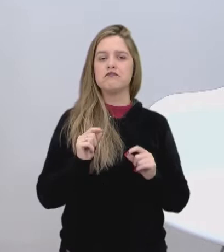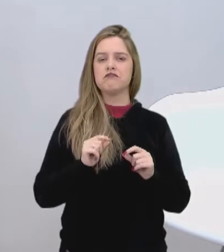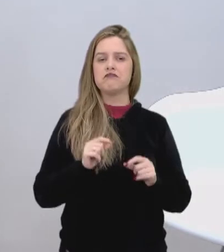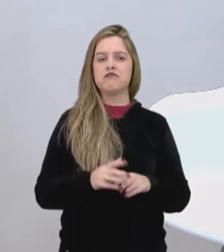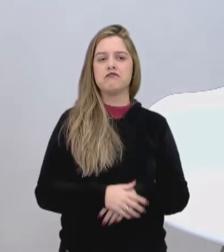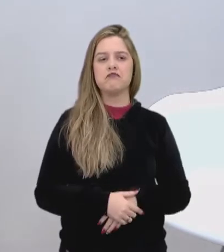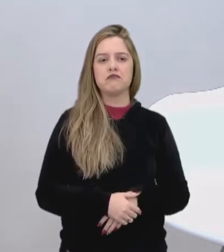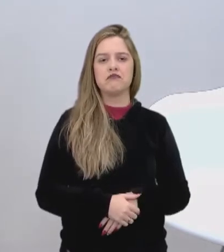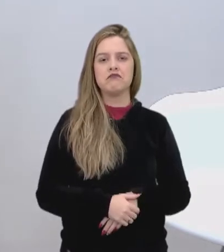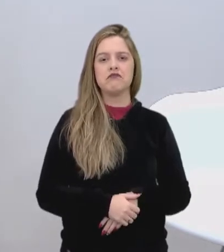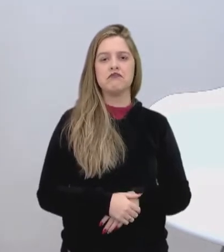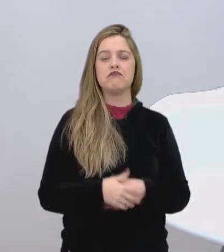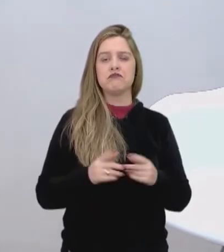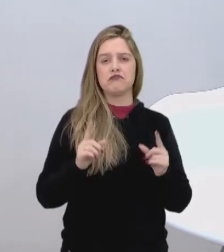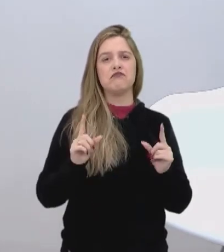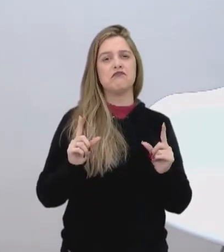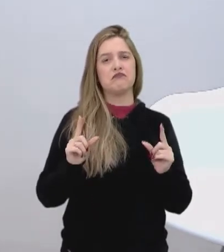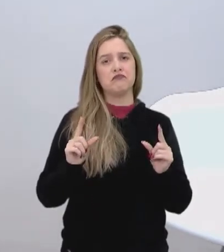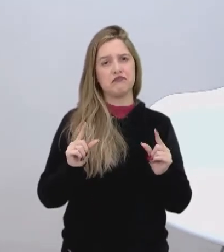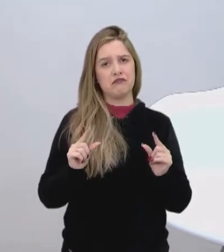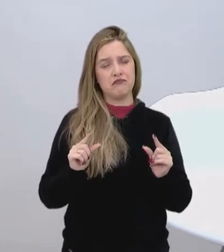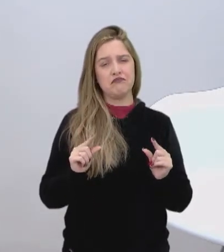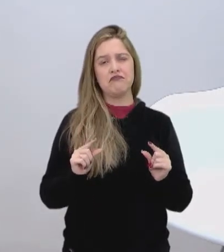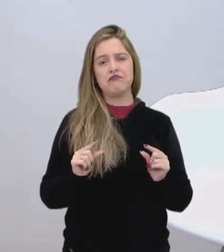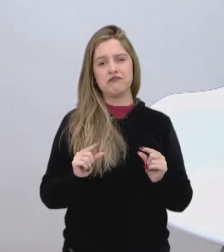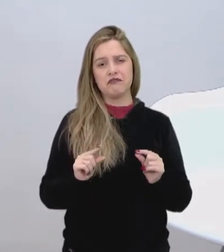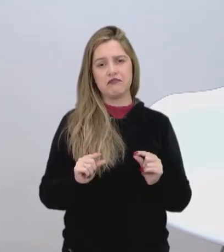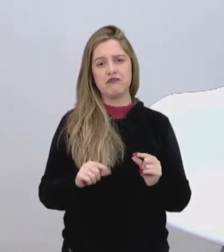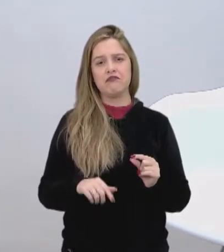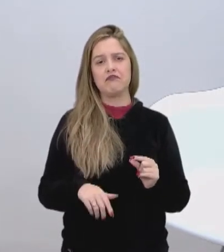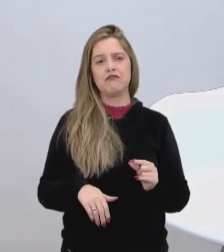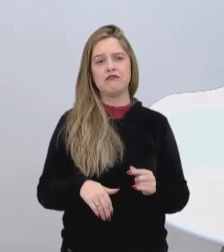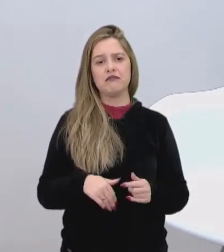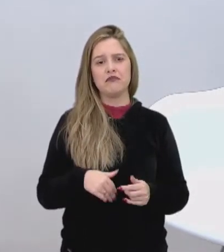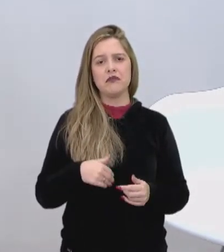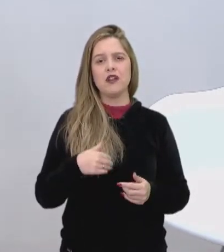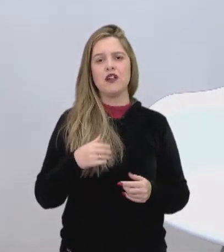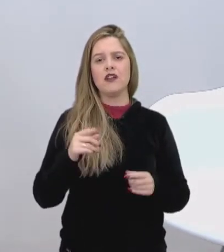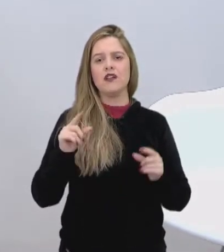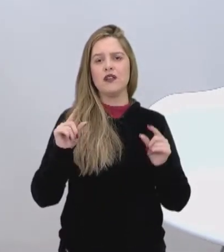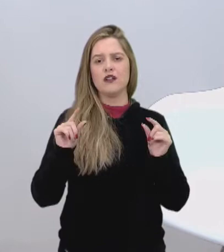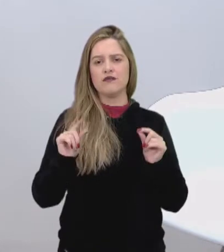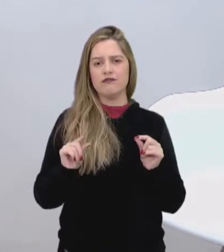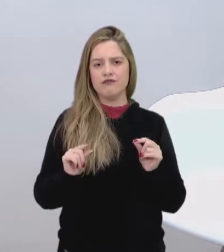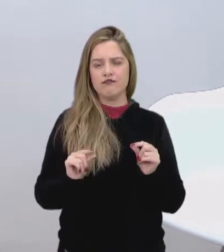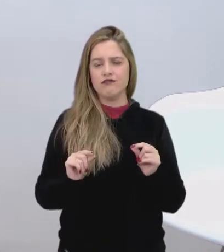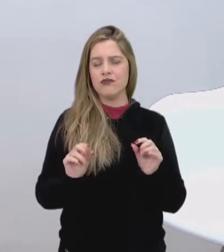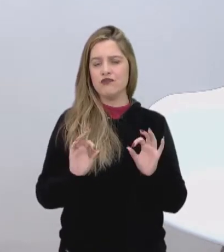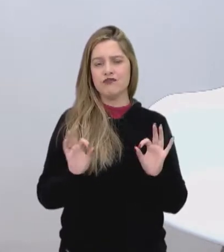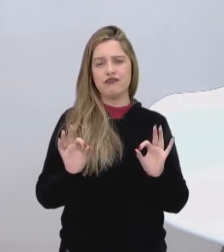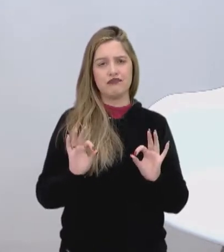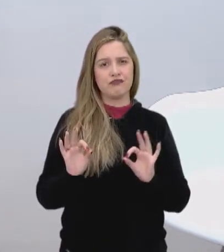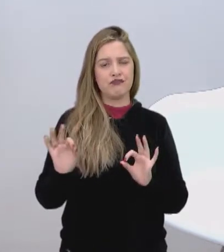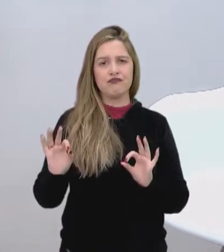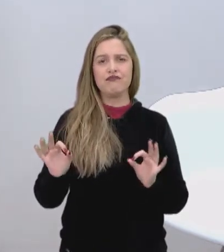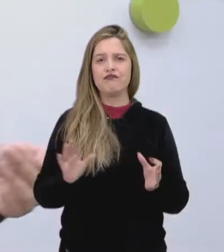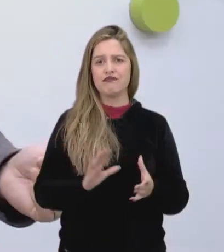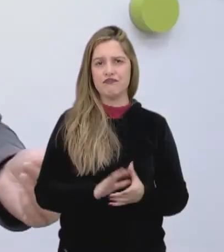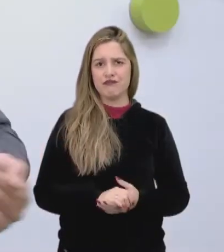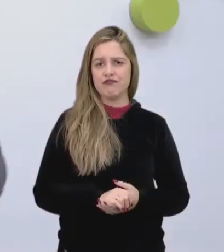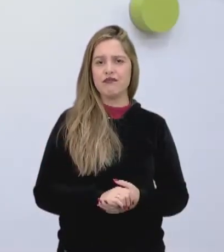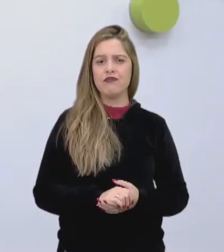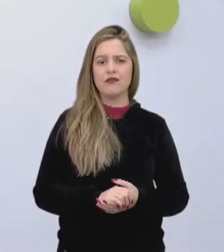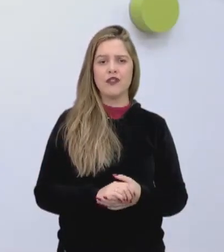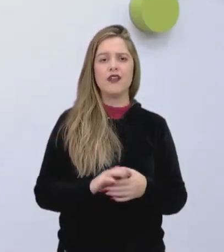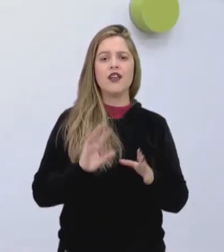Diminuiu. Diminuiu até o ponto de... Quase inexistir, Quase inexistir. Algumas linhas de montagem.